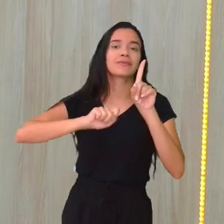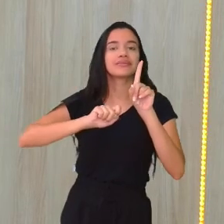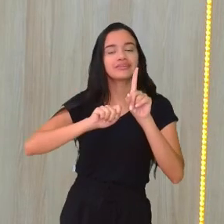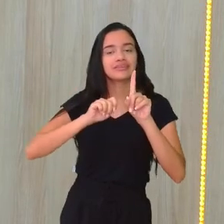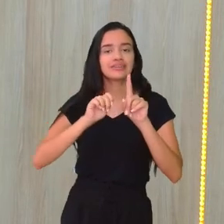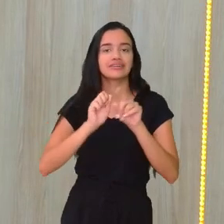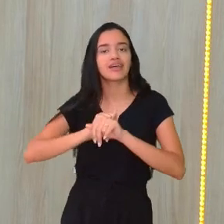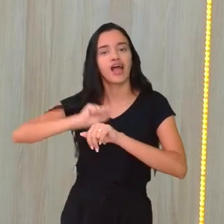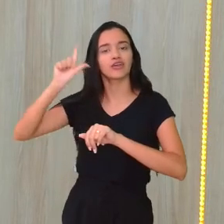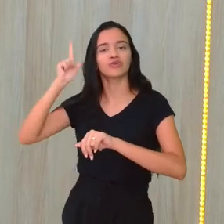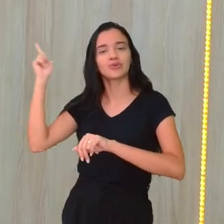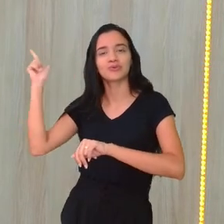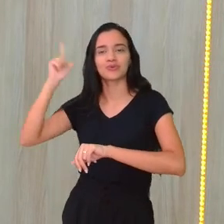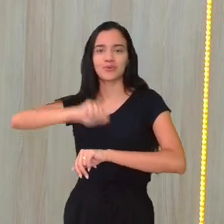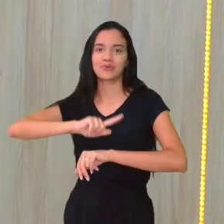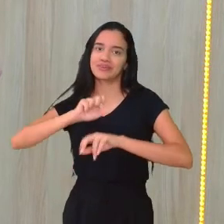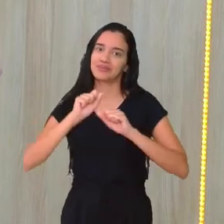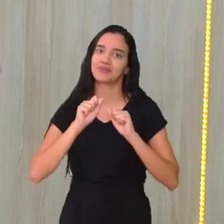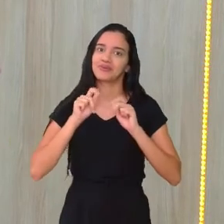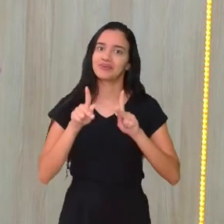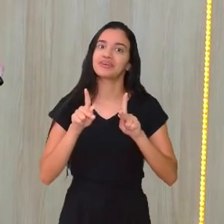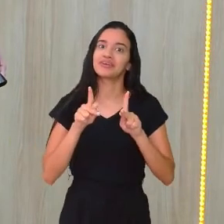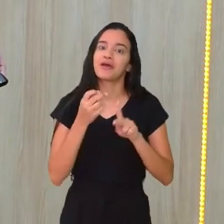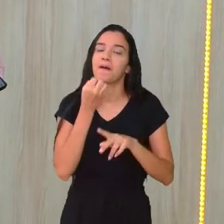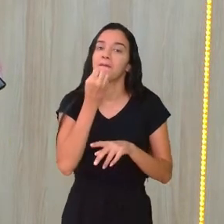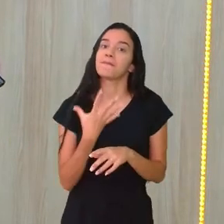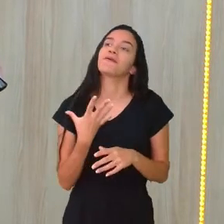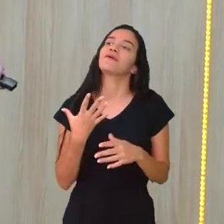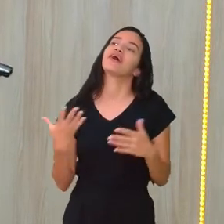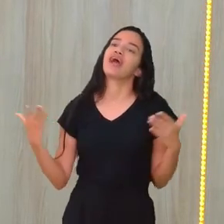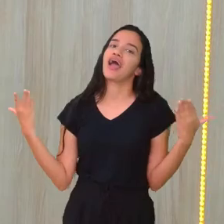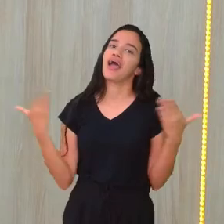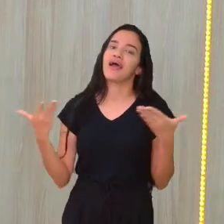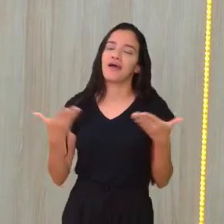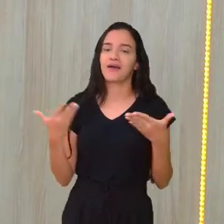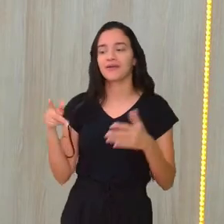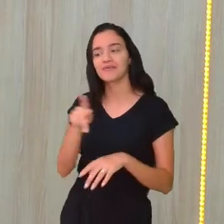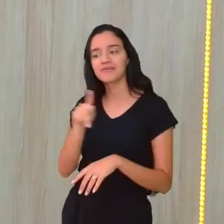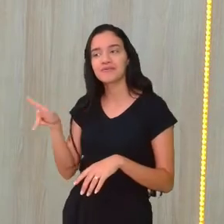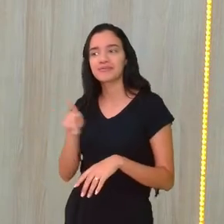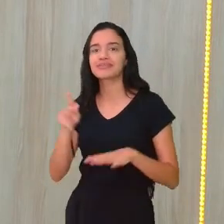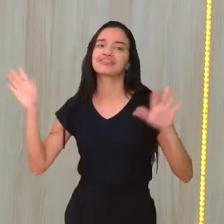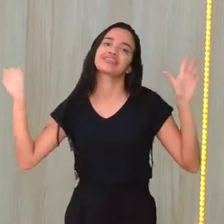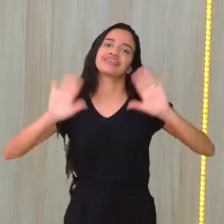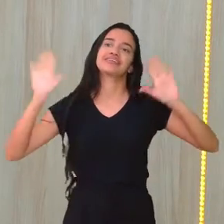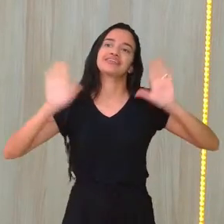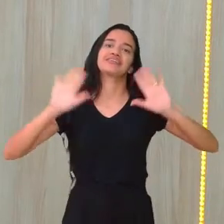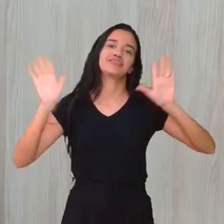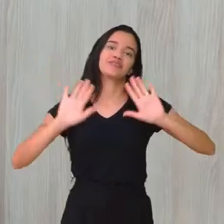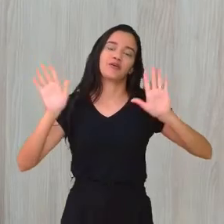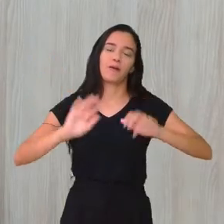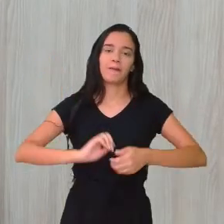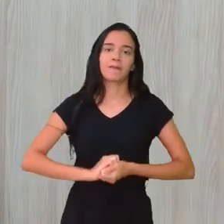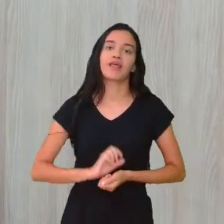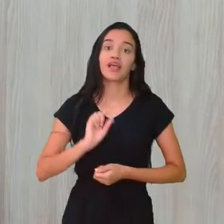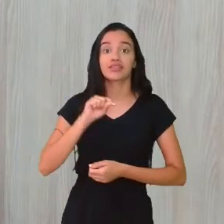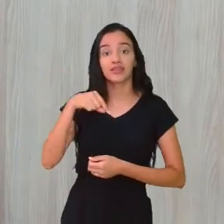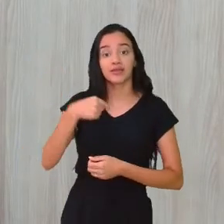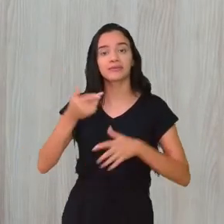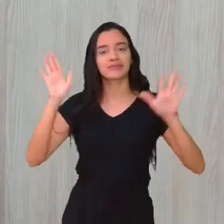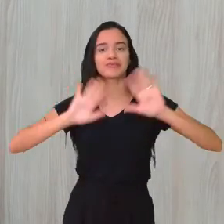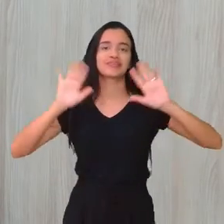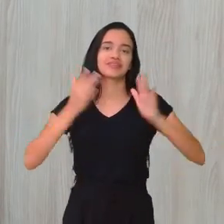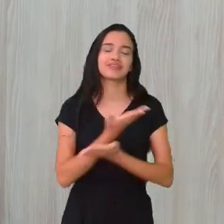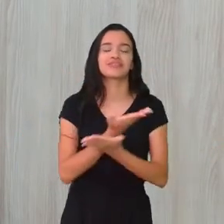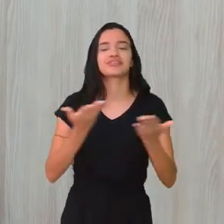conquista. Tá bom? Bom, agora vou passar para o professor se despedir, depois eu me despeço de vocês.